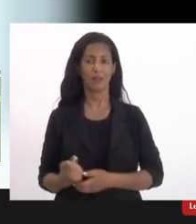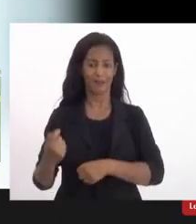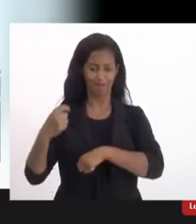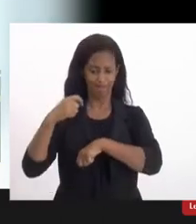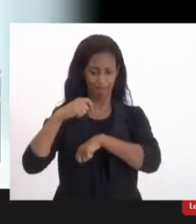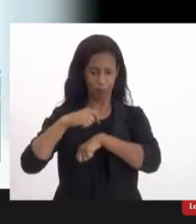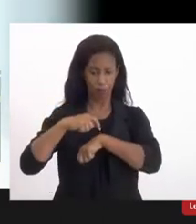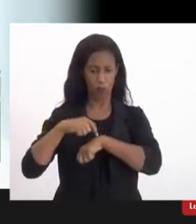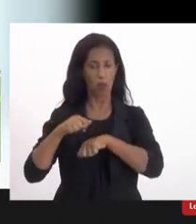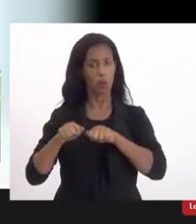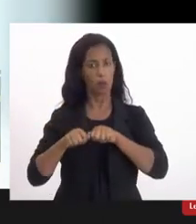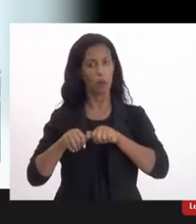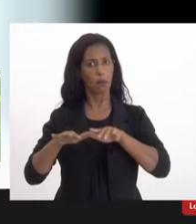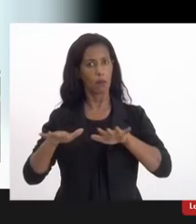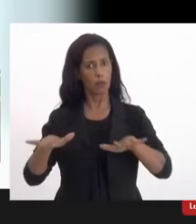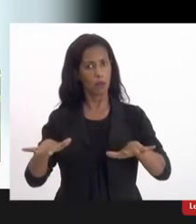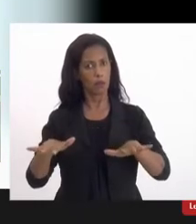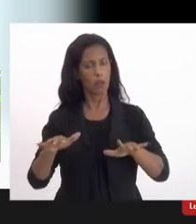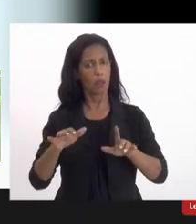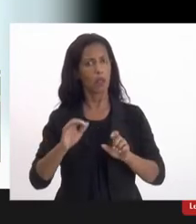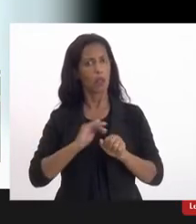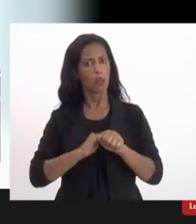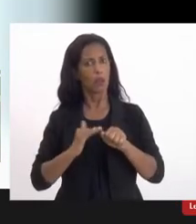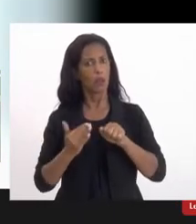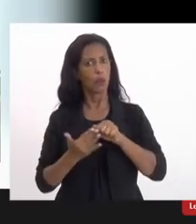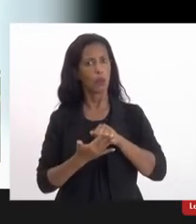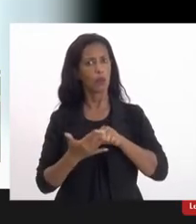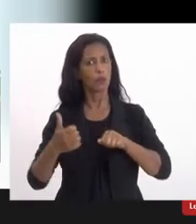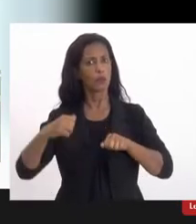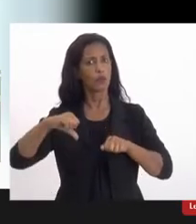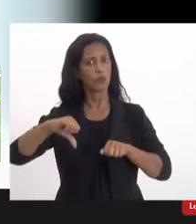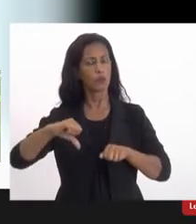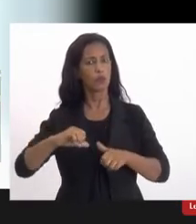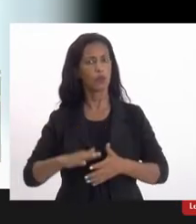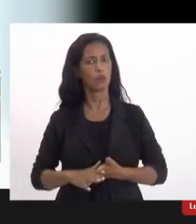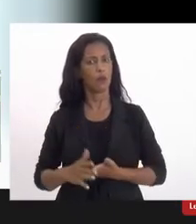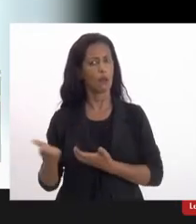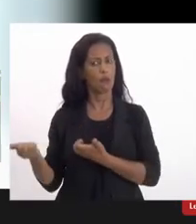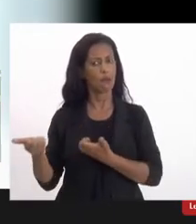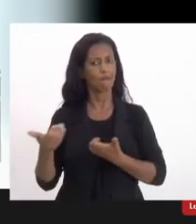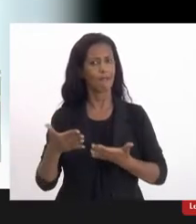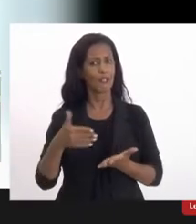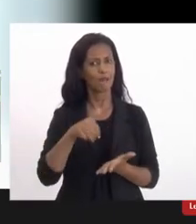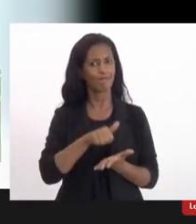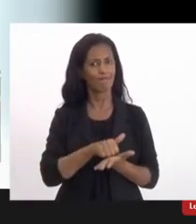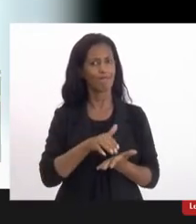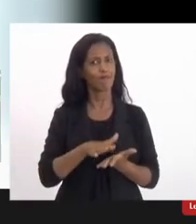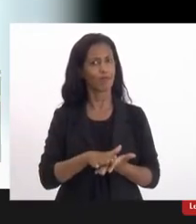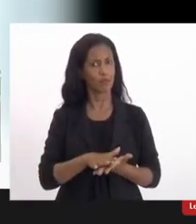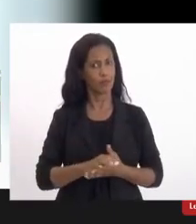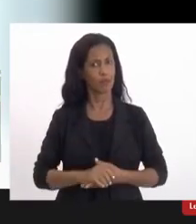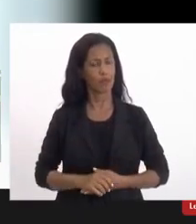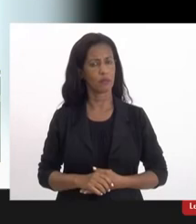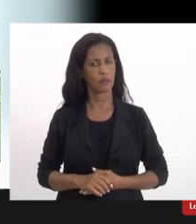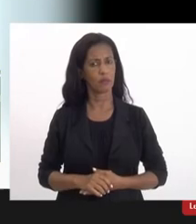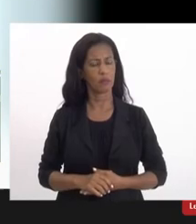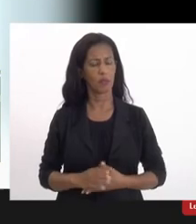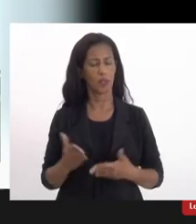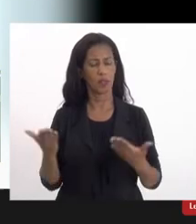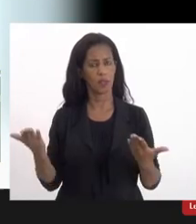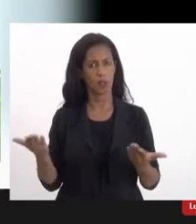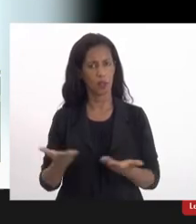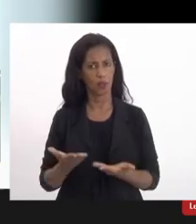pandêmico e que a COVID, ela traz sequelas. E que hoje,